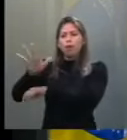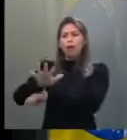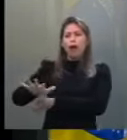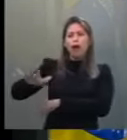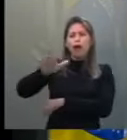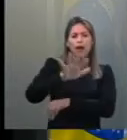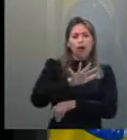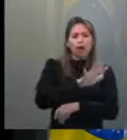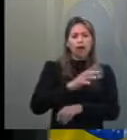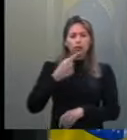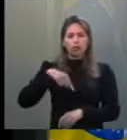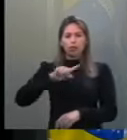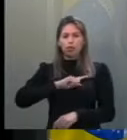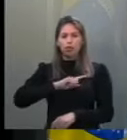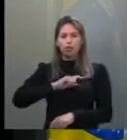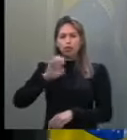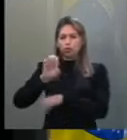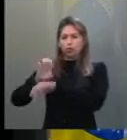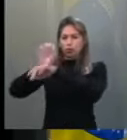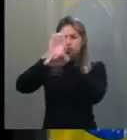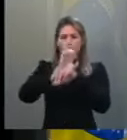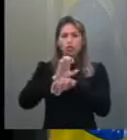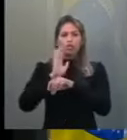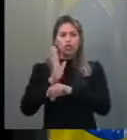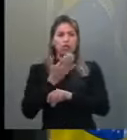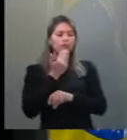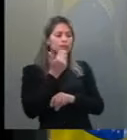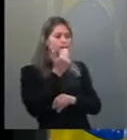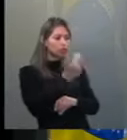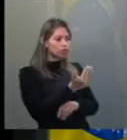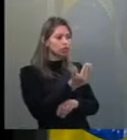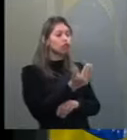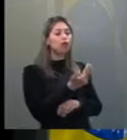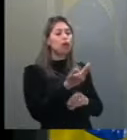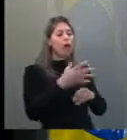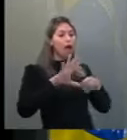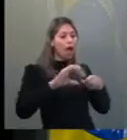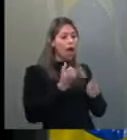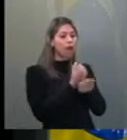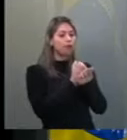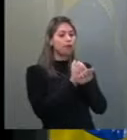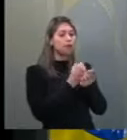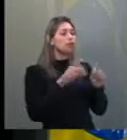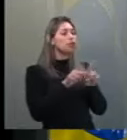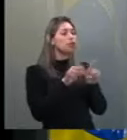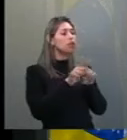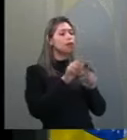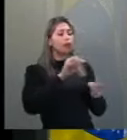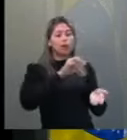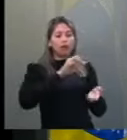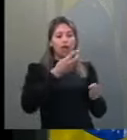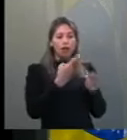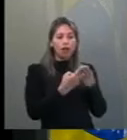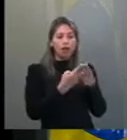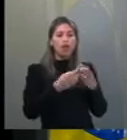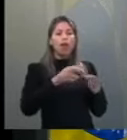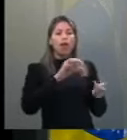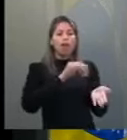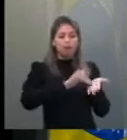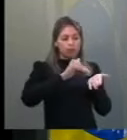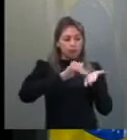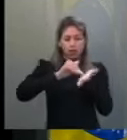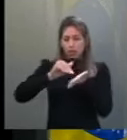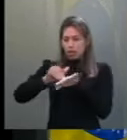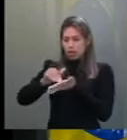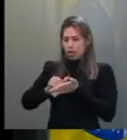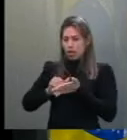inclusive, já tinha pedido a prisão de alguns secretários de Estado. O que nós estamos vendo hoje lá no